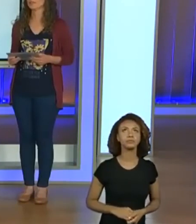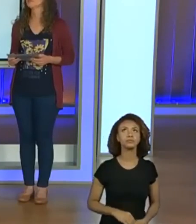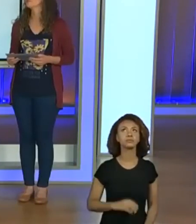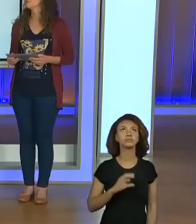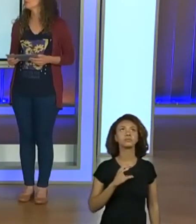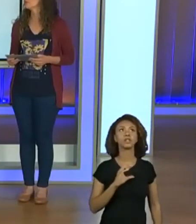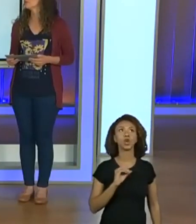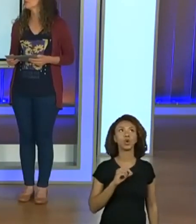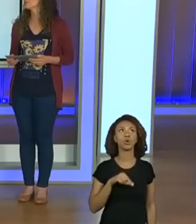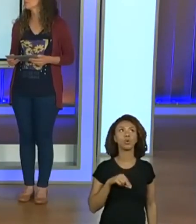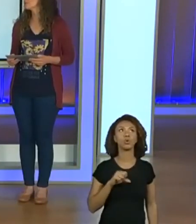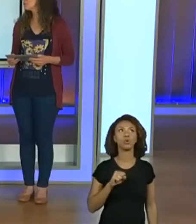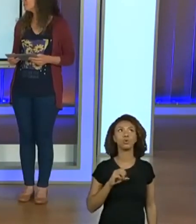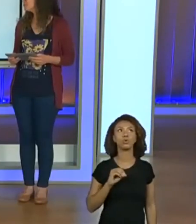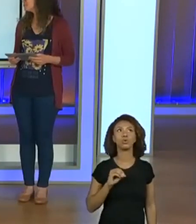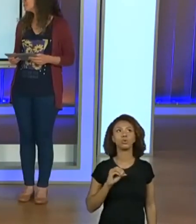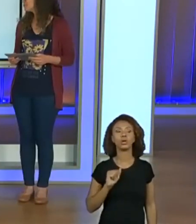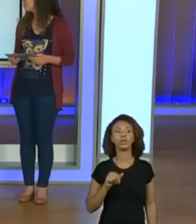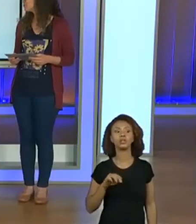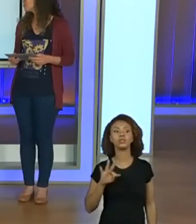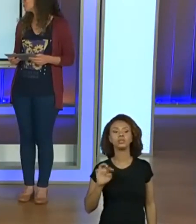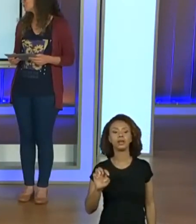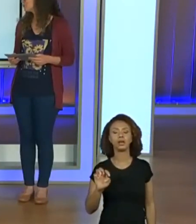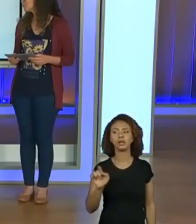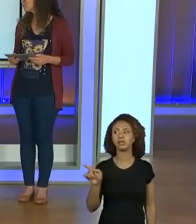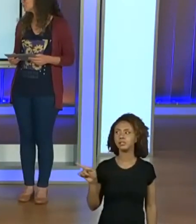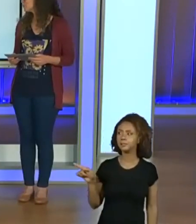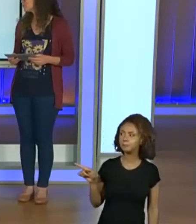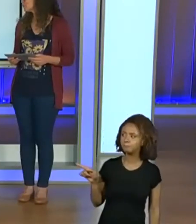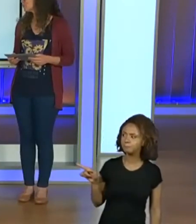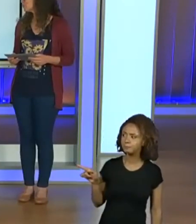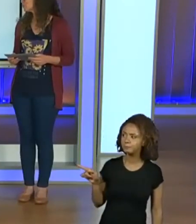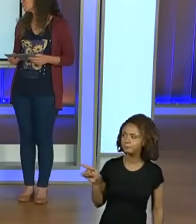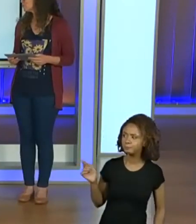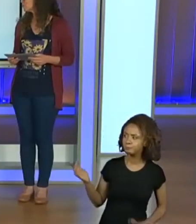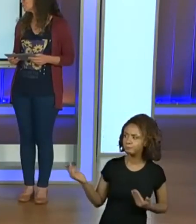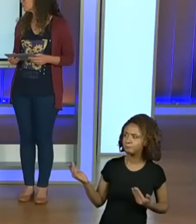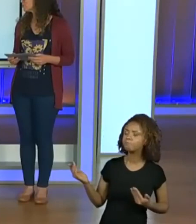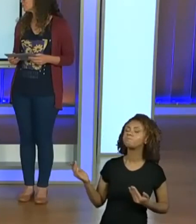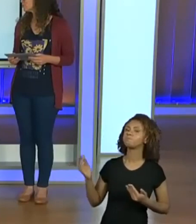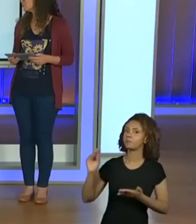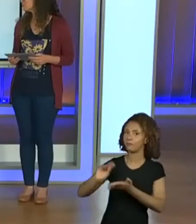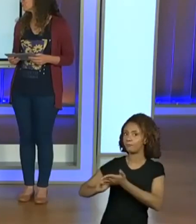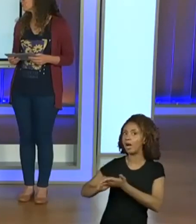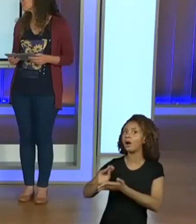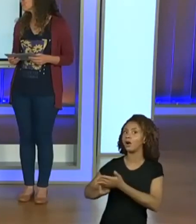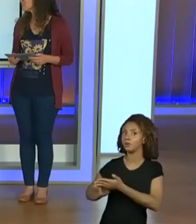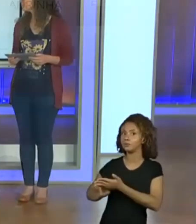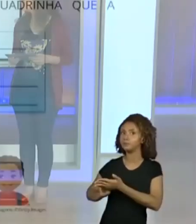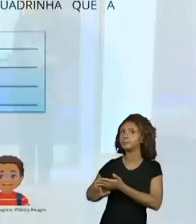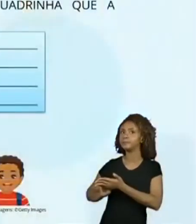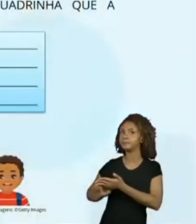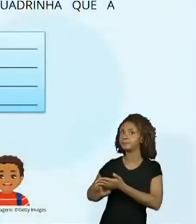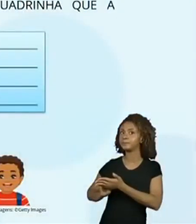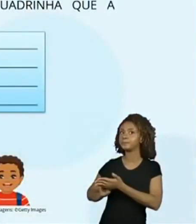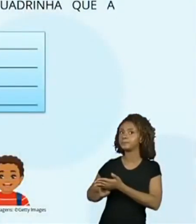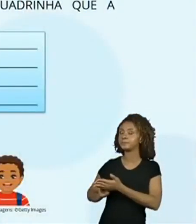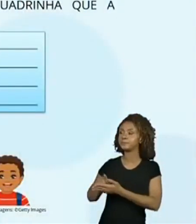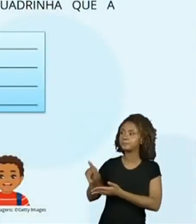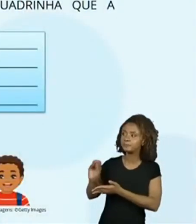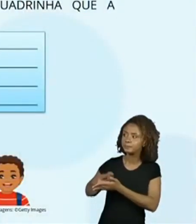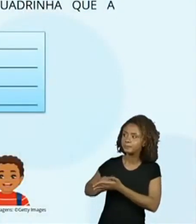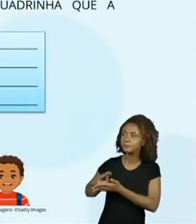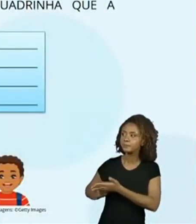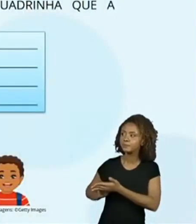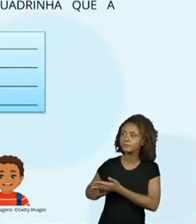Consoante. Ah, então essa escrita está faltando letras. Eu preciso de mais. Preciso de mais. Não é só